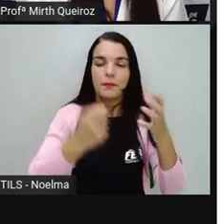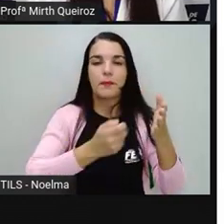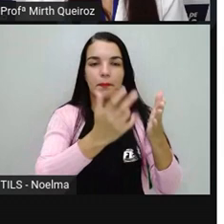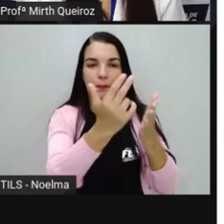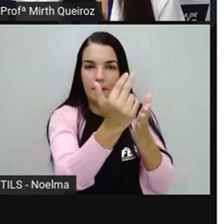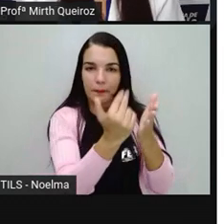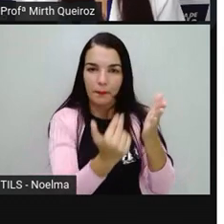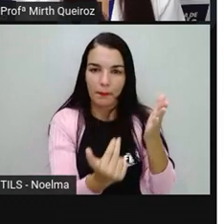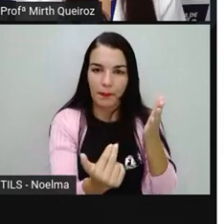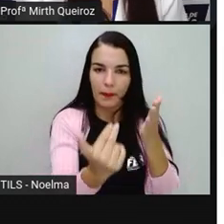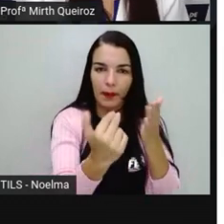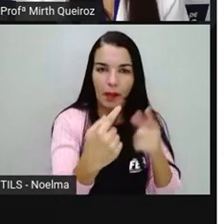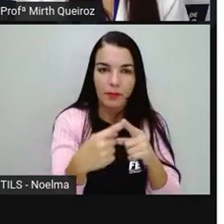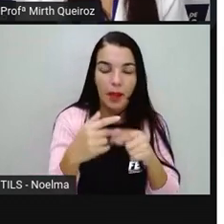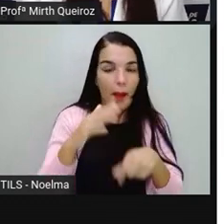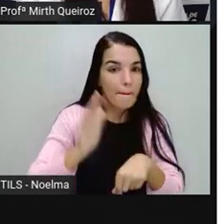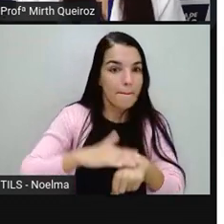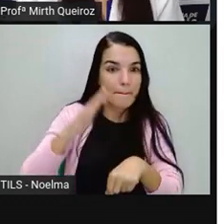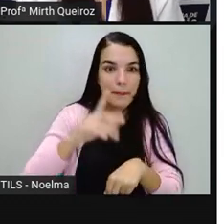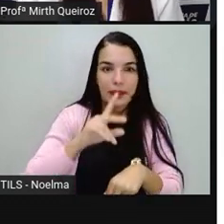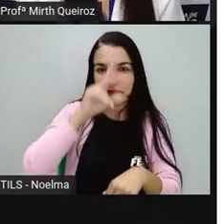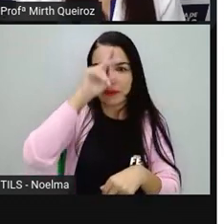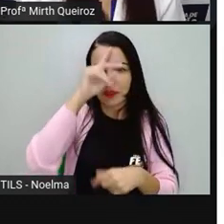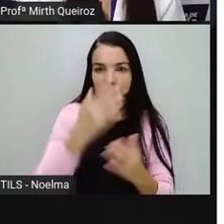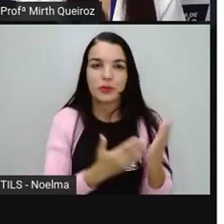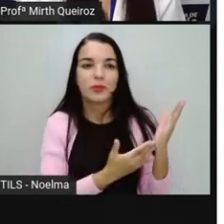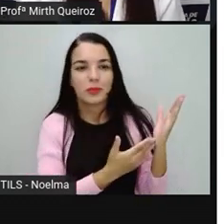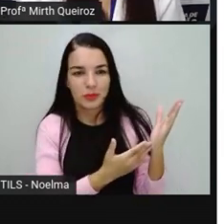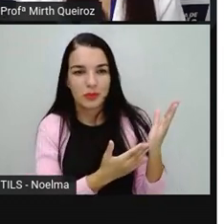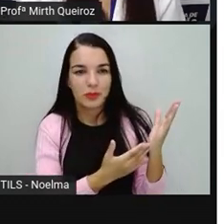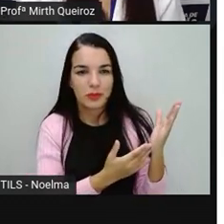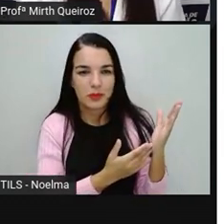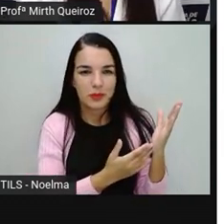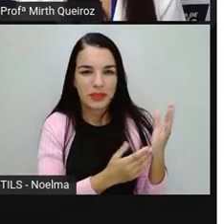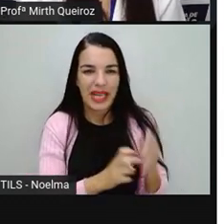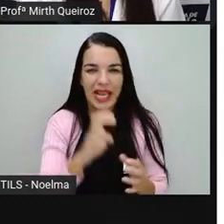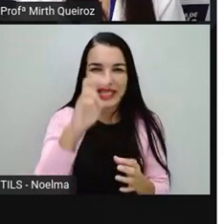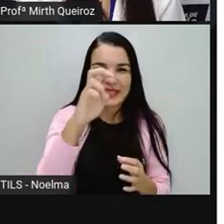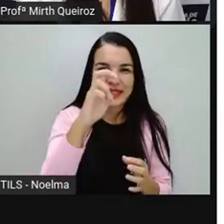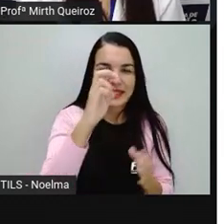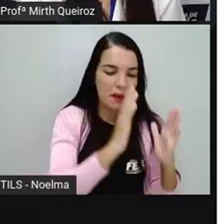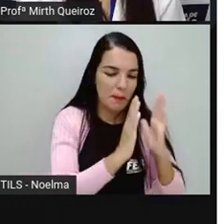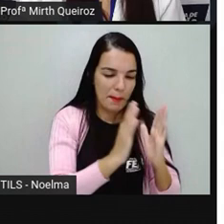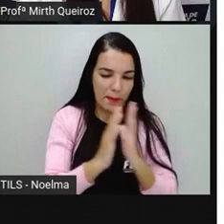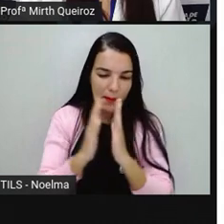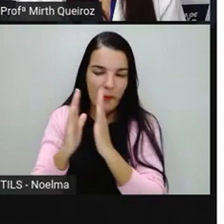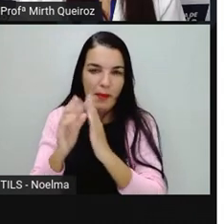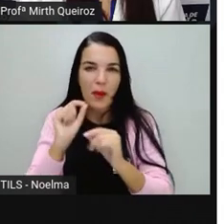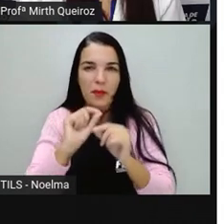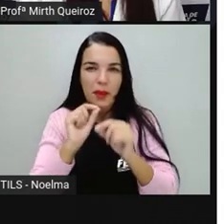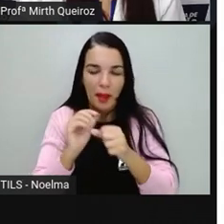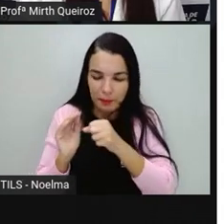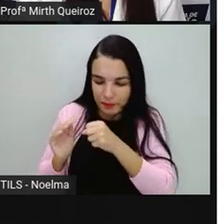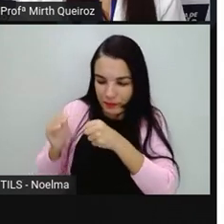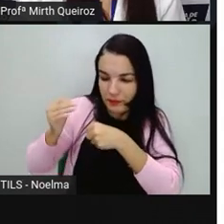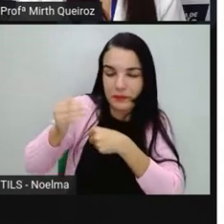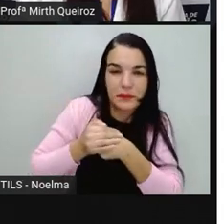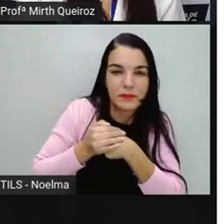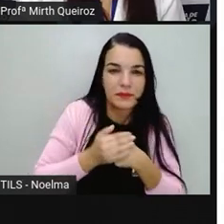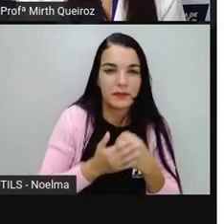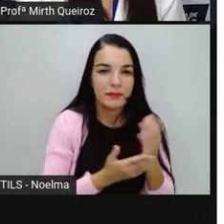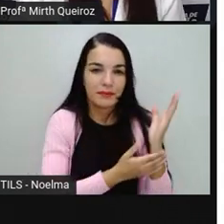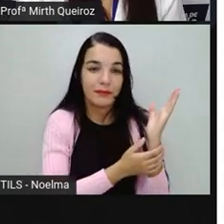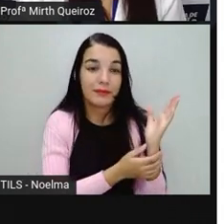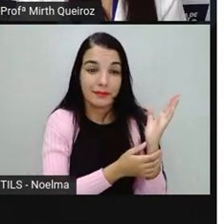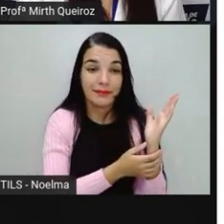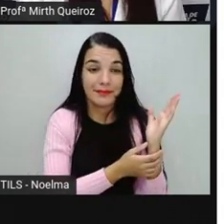escrita nesses memes. Aí nós temos aqui as cinco fases da quarentena. Aí nós